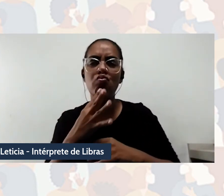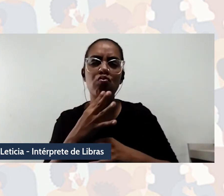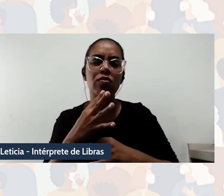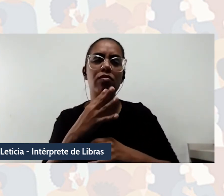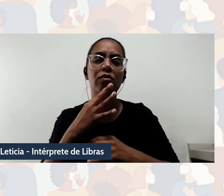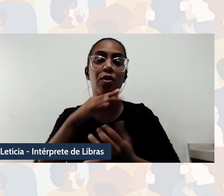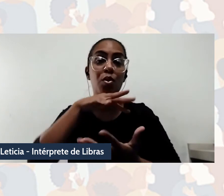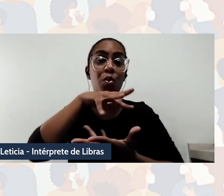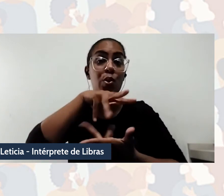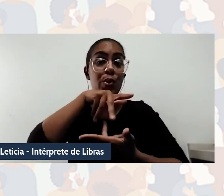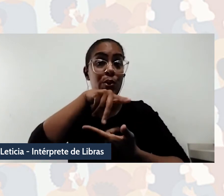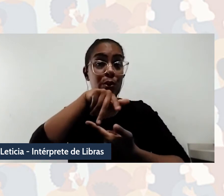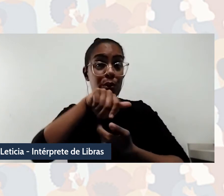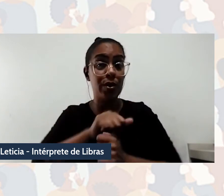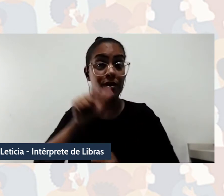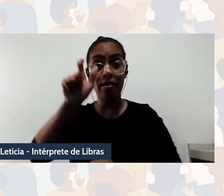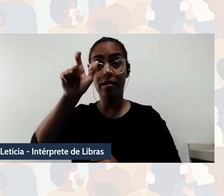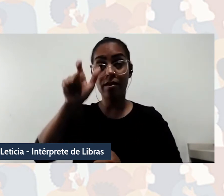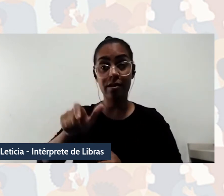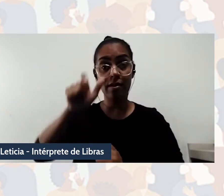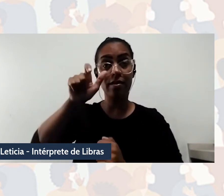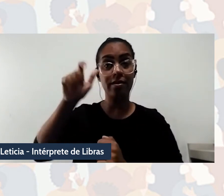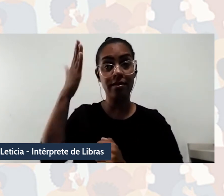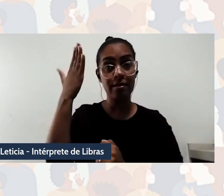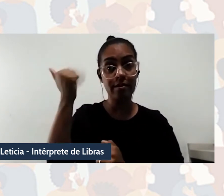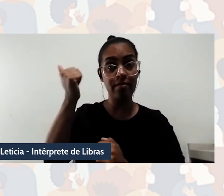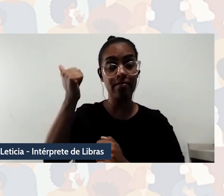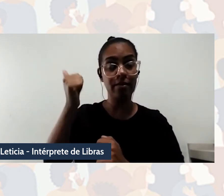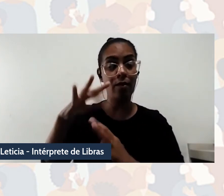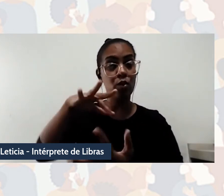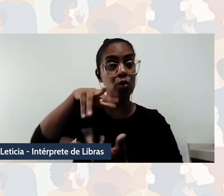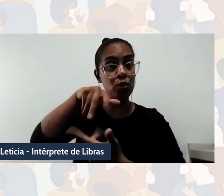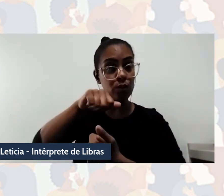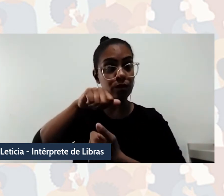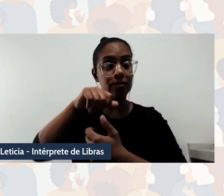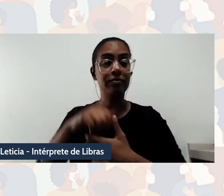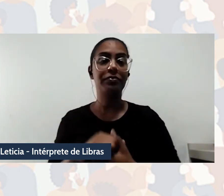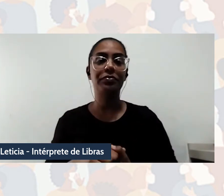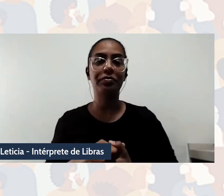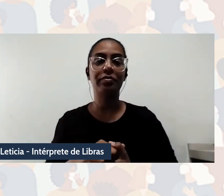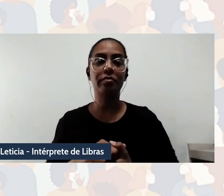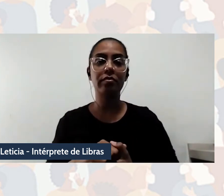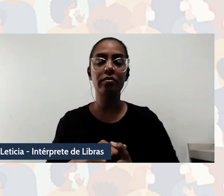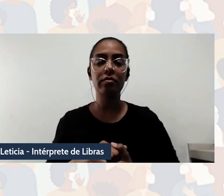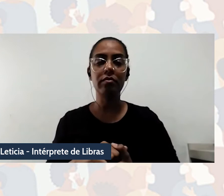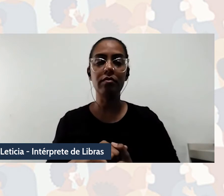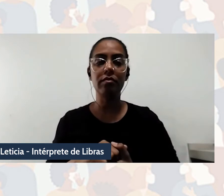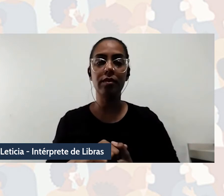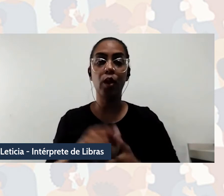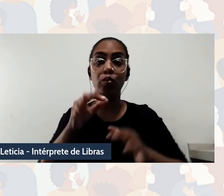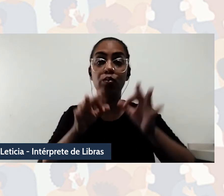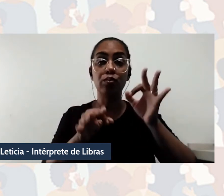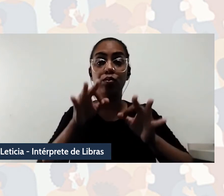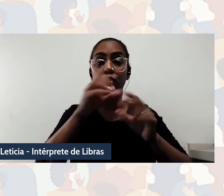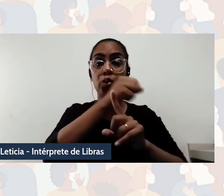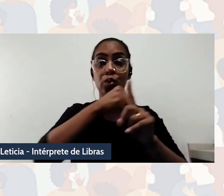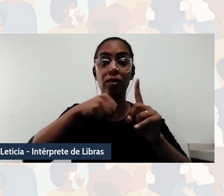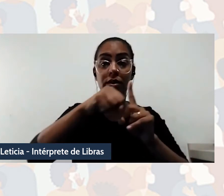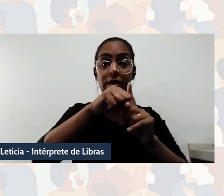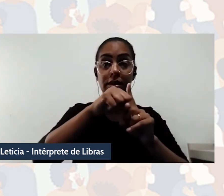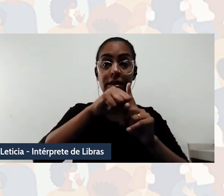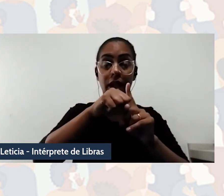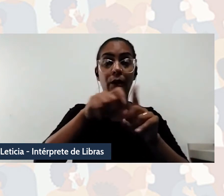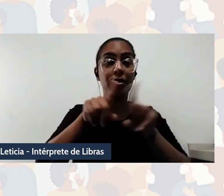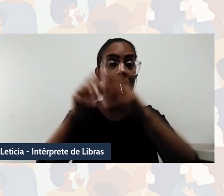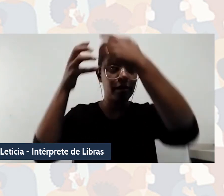e desse sujeito universal de saber, o comprometimento com a justiça social e cognitiva, a pluralidade